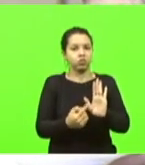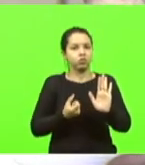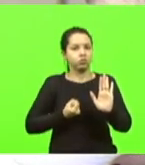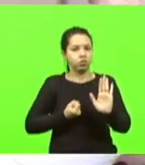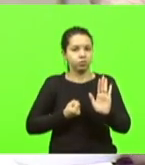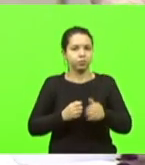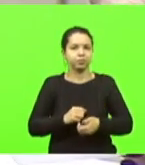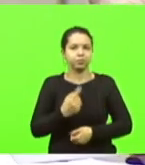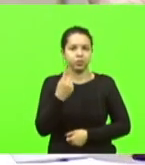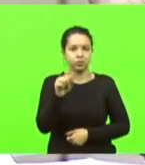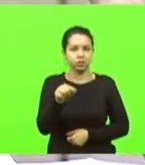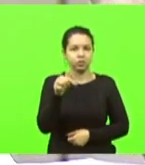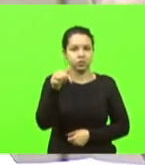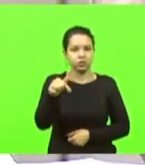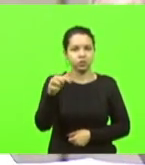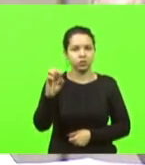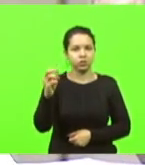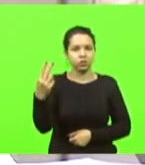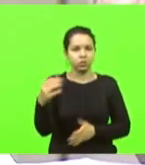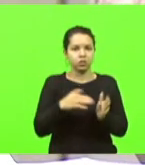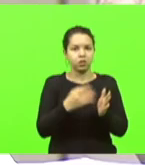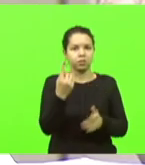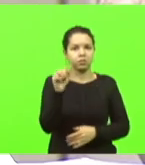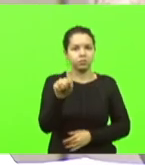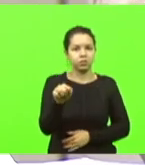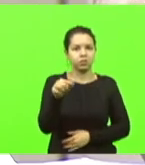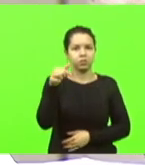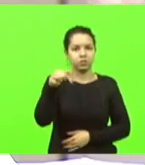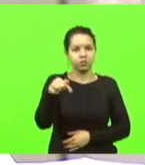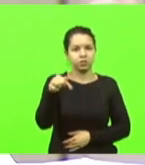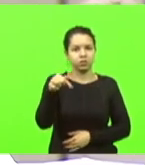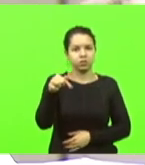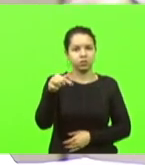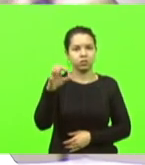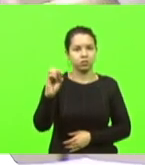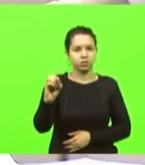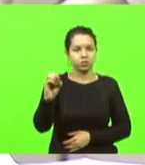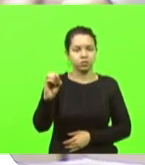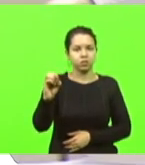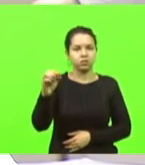1.702 a 1.707.